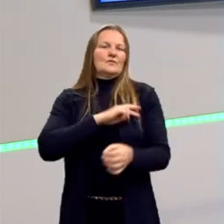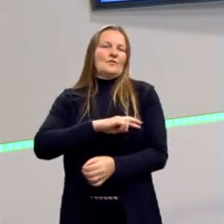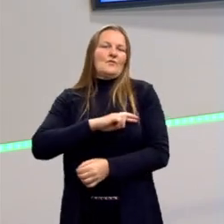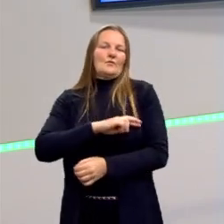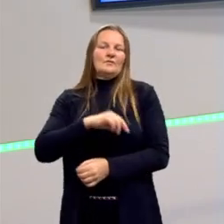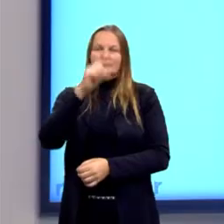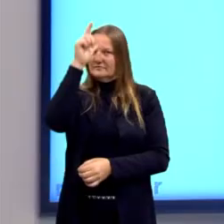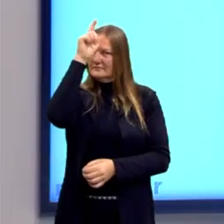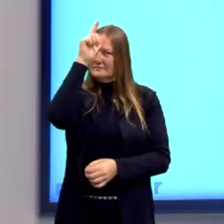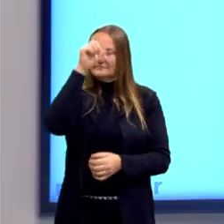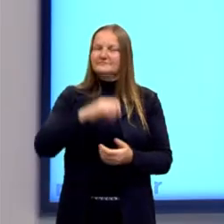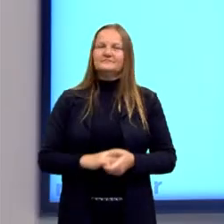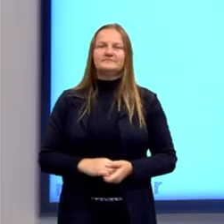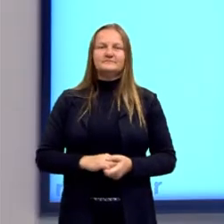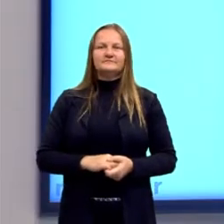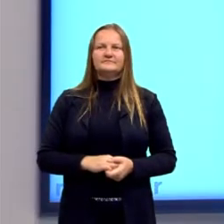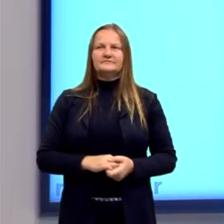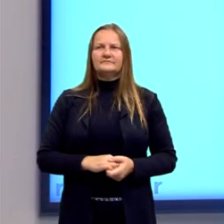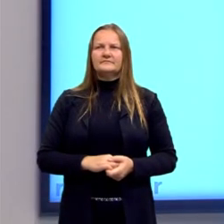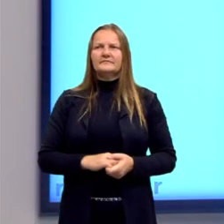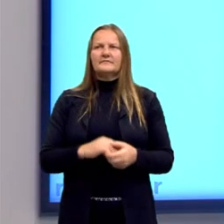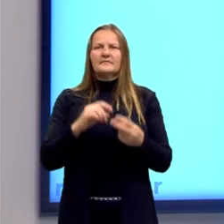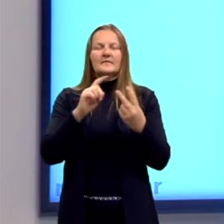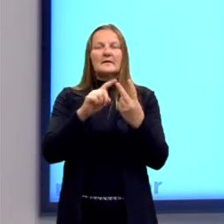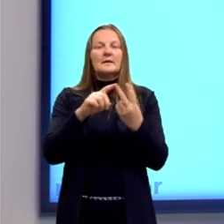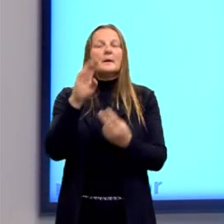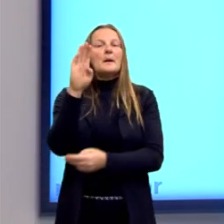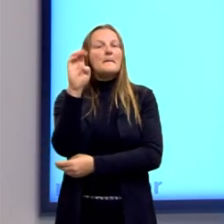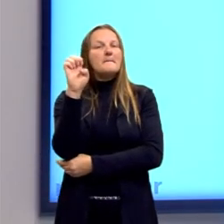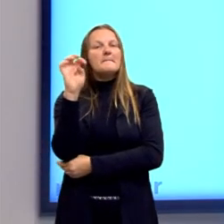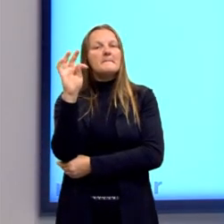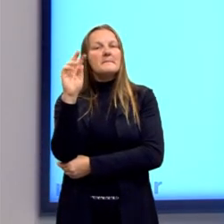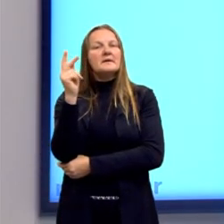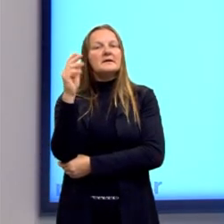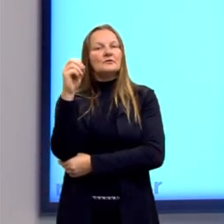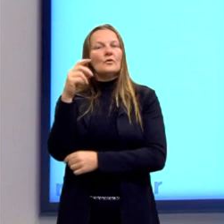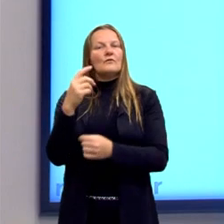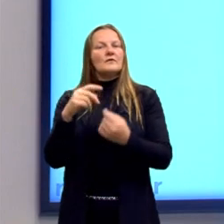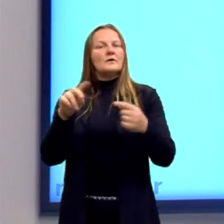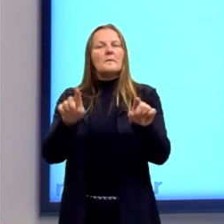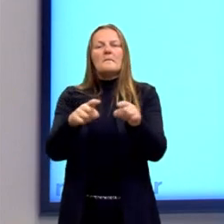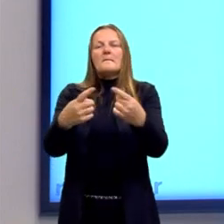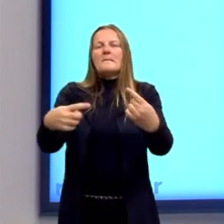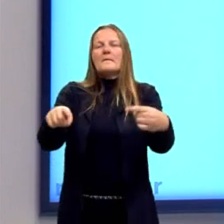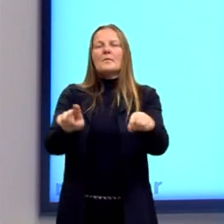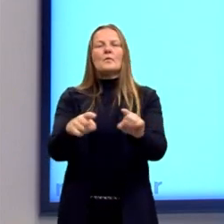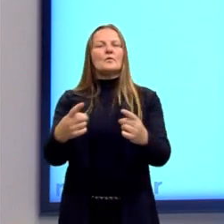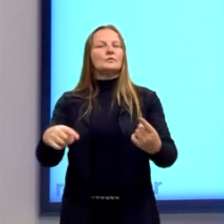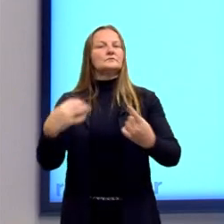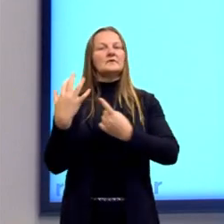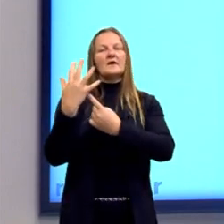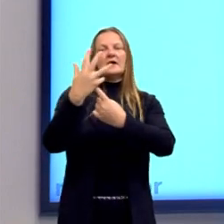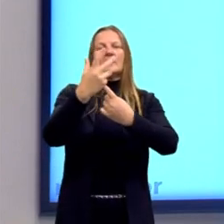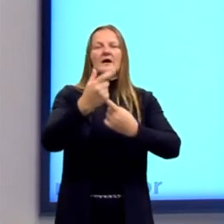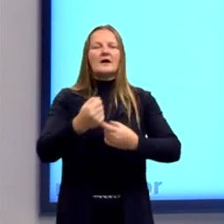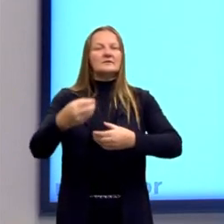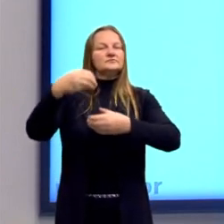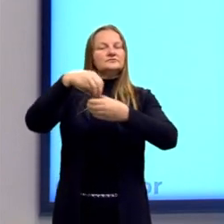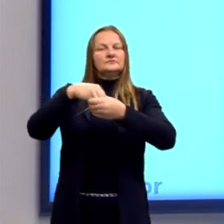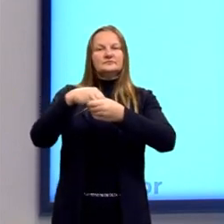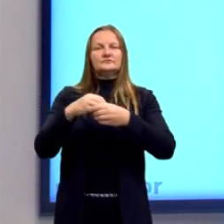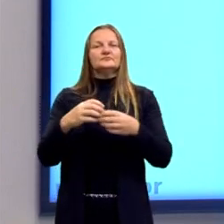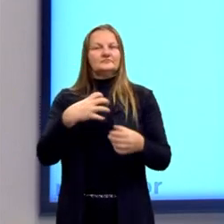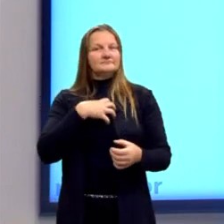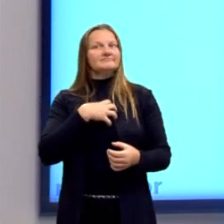E aqui nós vemos, claro, o Goethe, Schiller, Beethoven, a música, a arte, onde ficava a arte no racionalismo? Por isso, ele faz